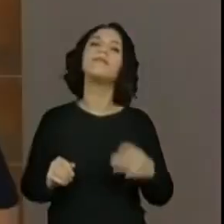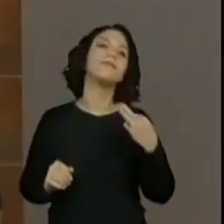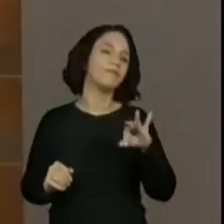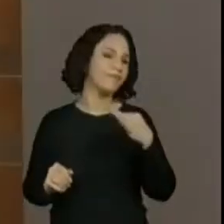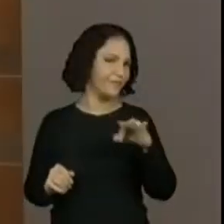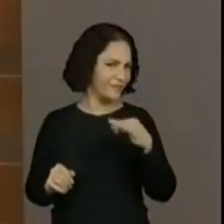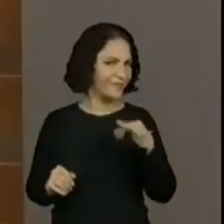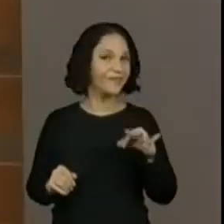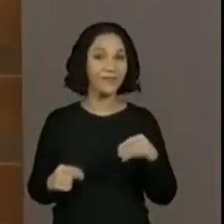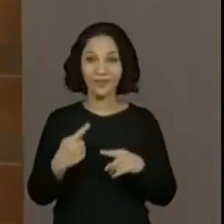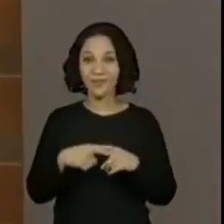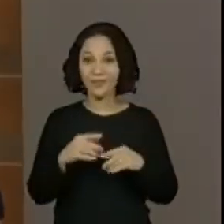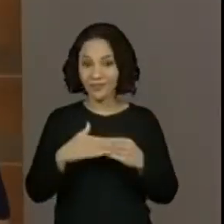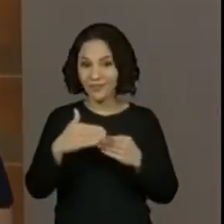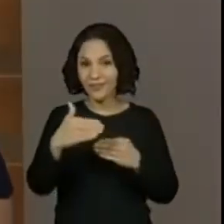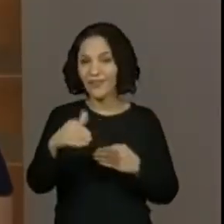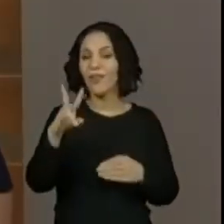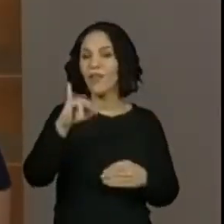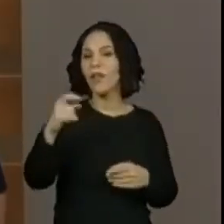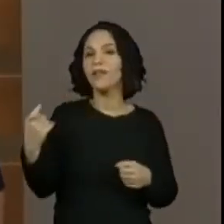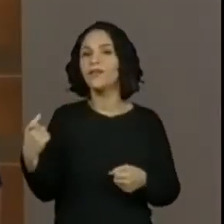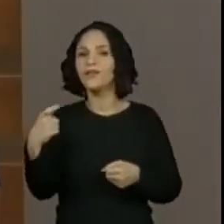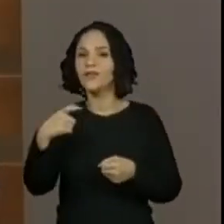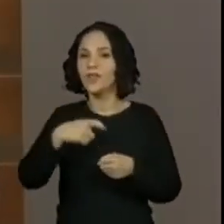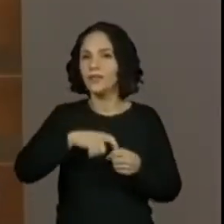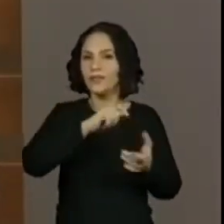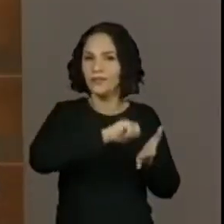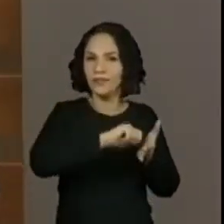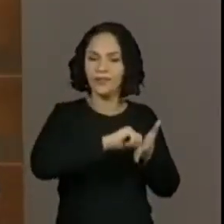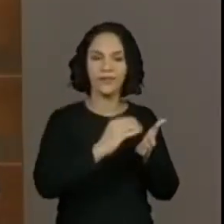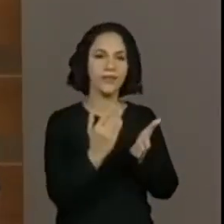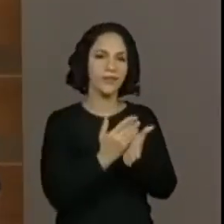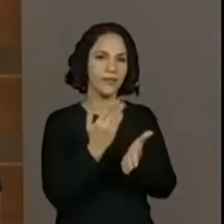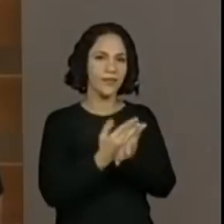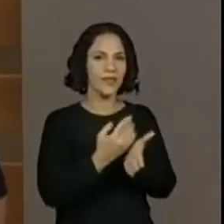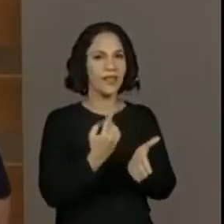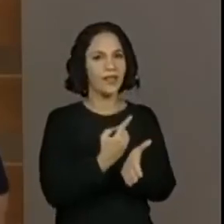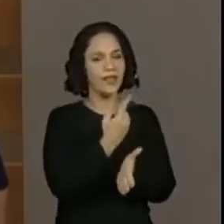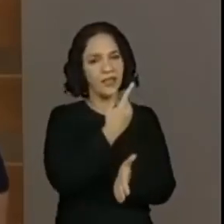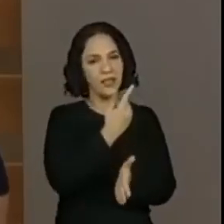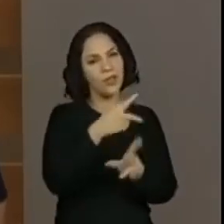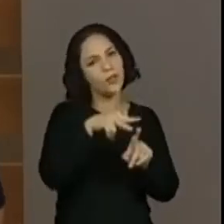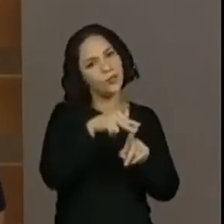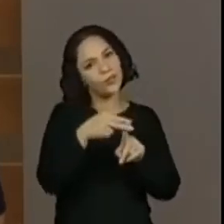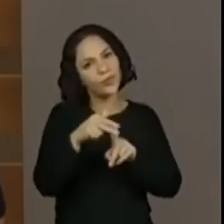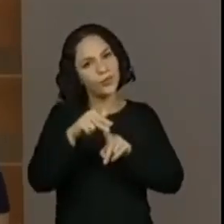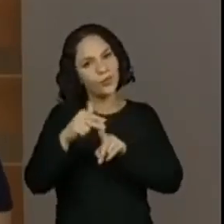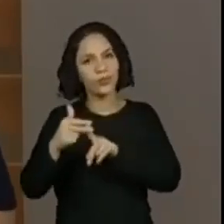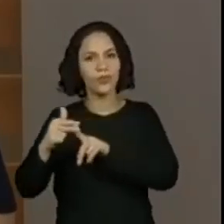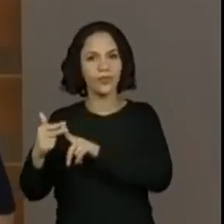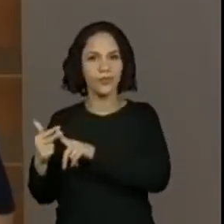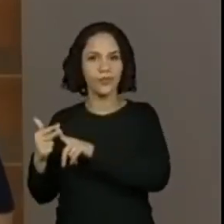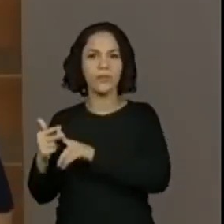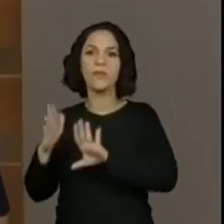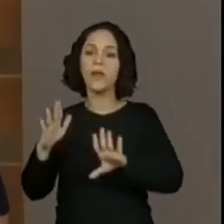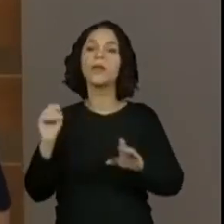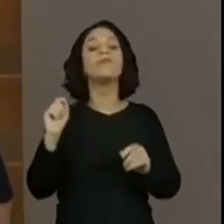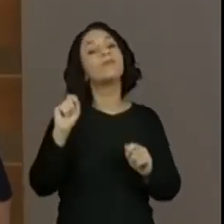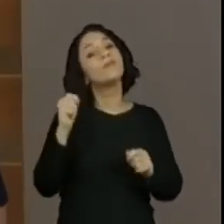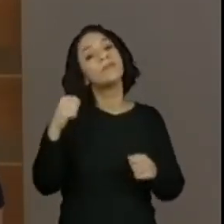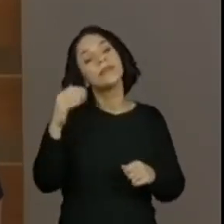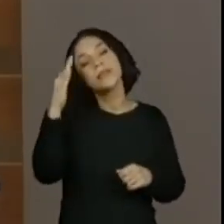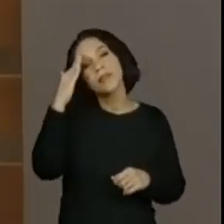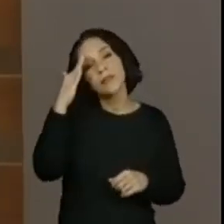Sim. Até porque ele vai precisar depois retomar a escrita dele no caderno e ajeitar o que precisa. Mas primeiro a gente precisa descobrir o que